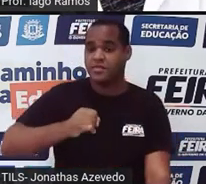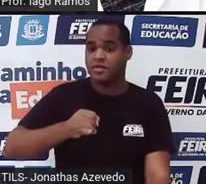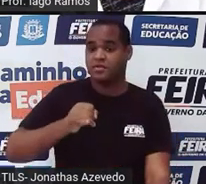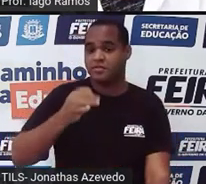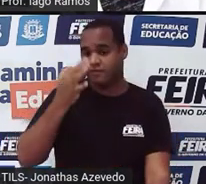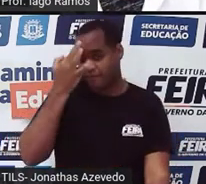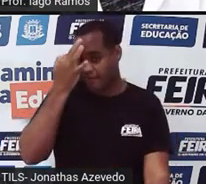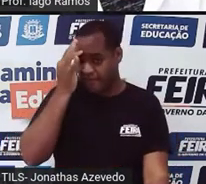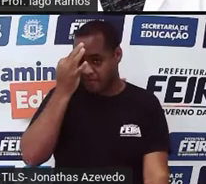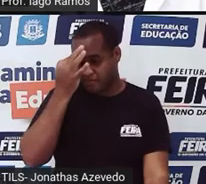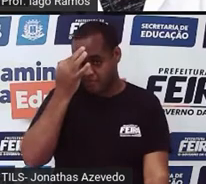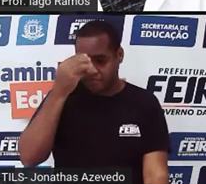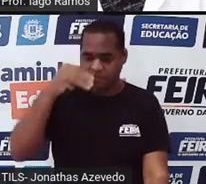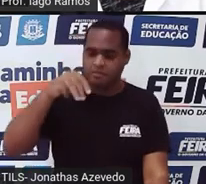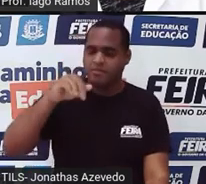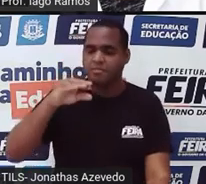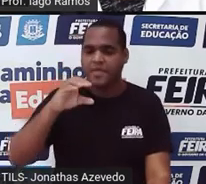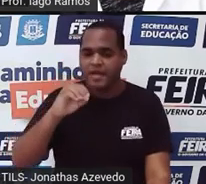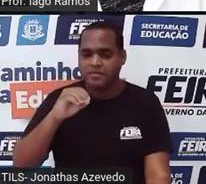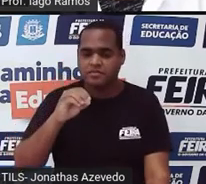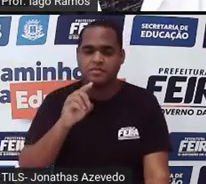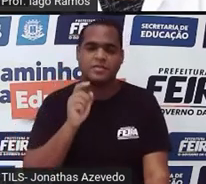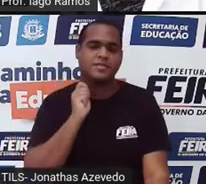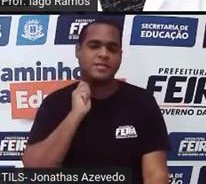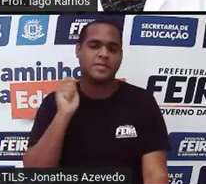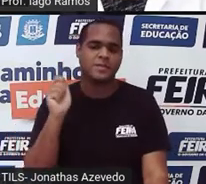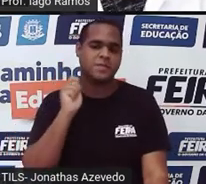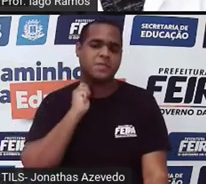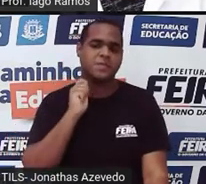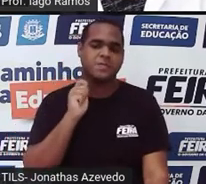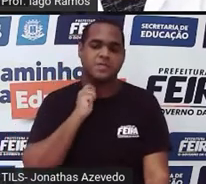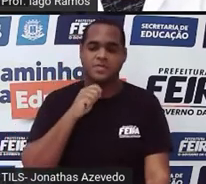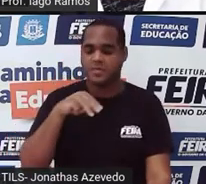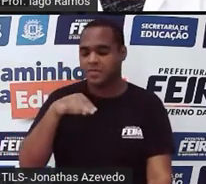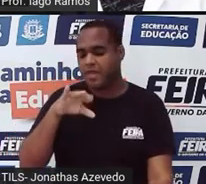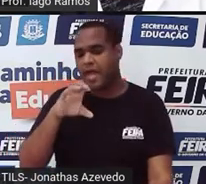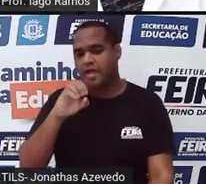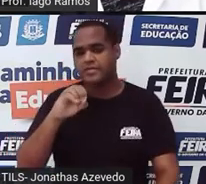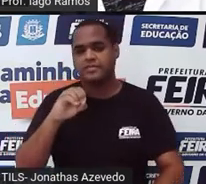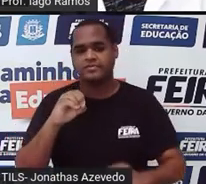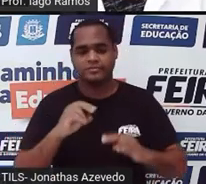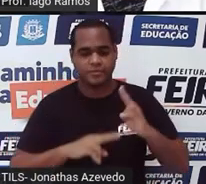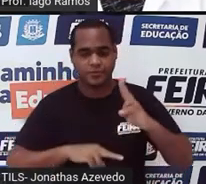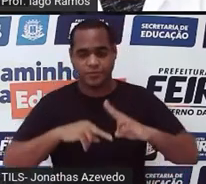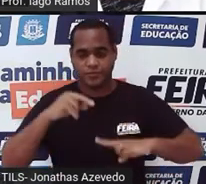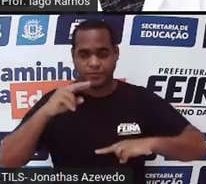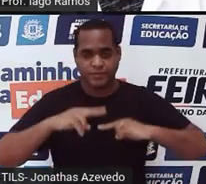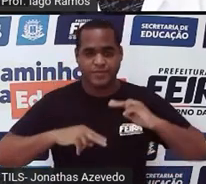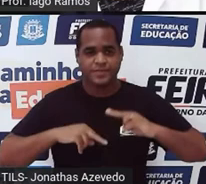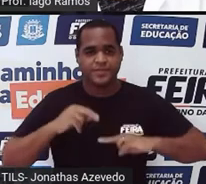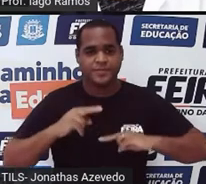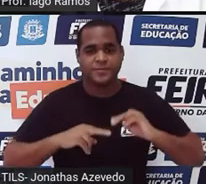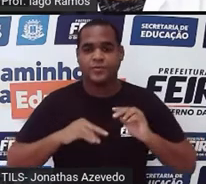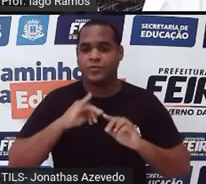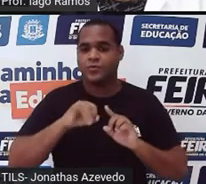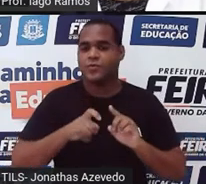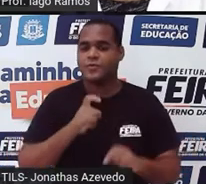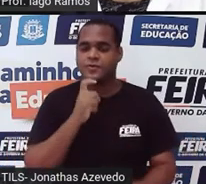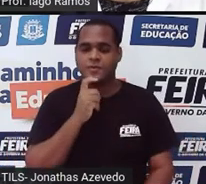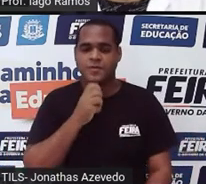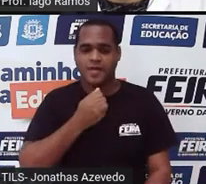fevereiro, março, abril, maio, junho, julho,